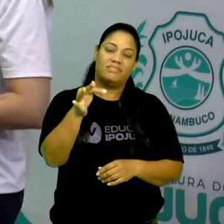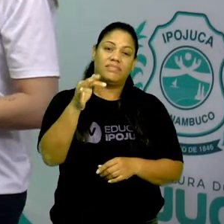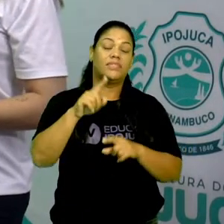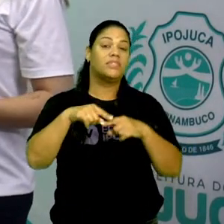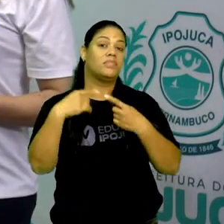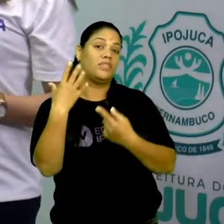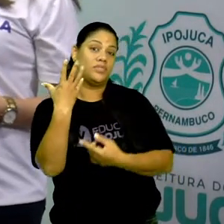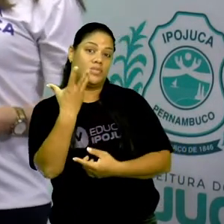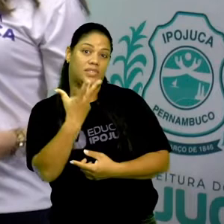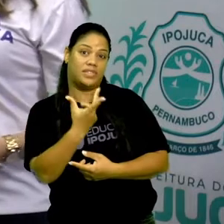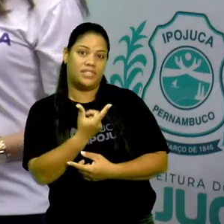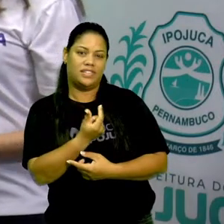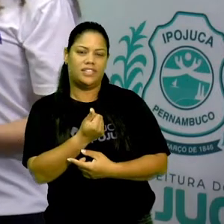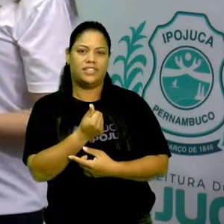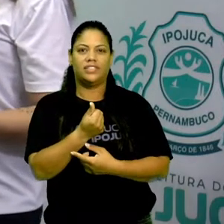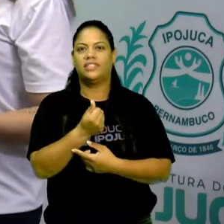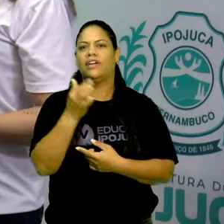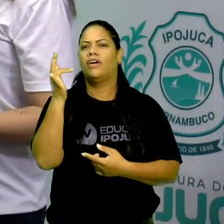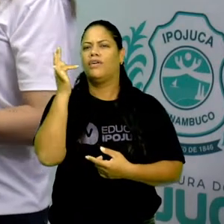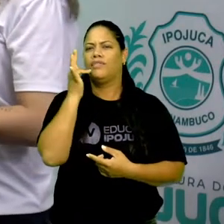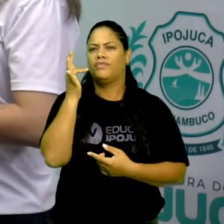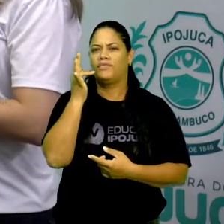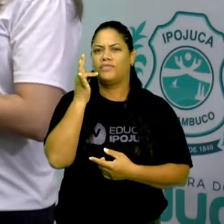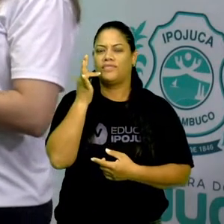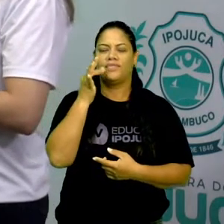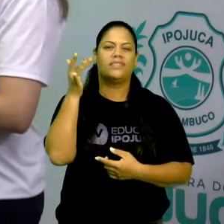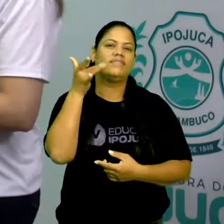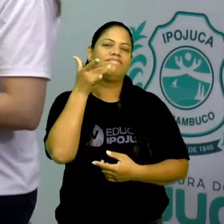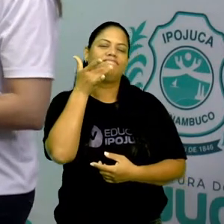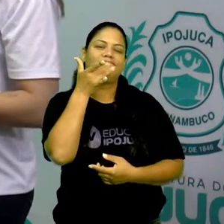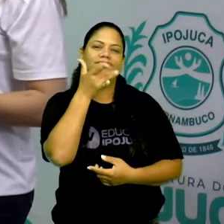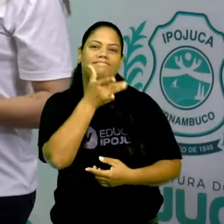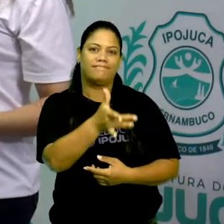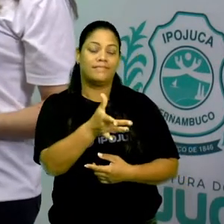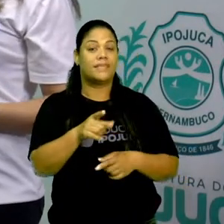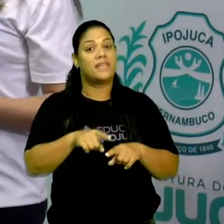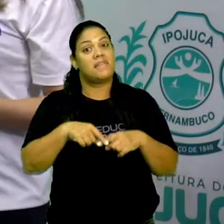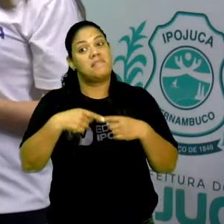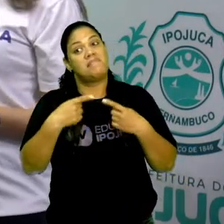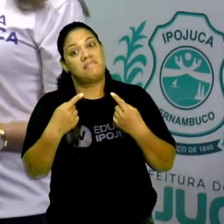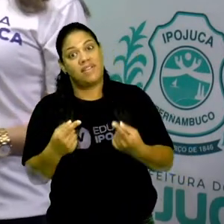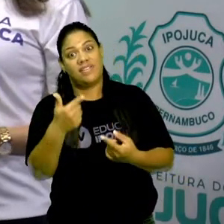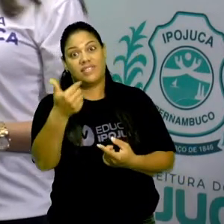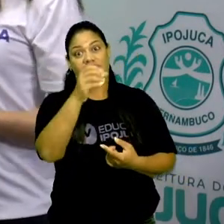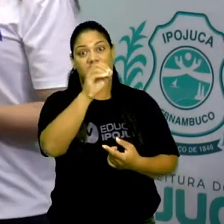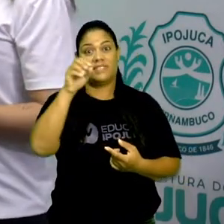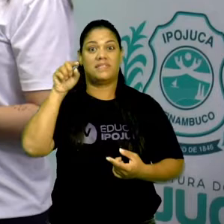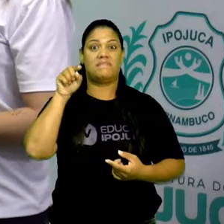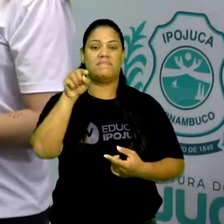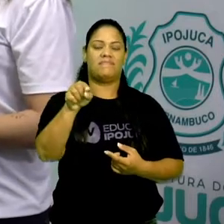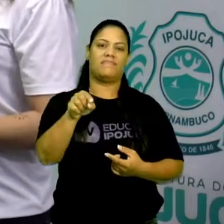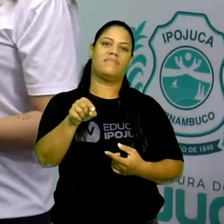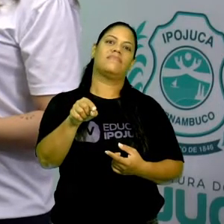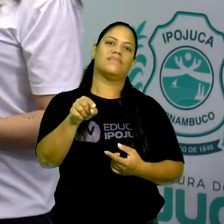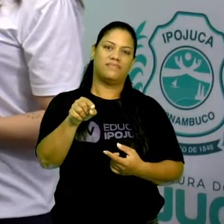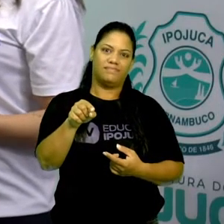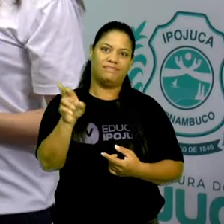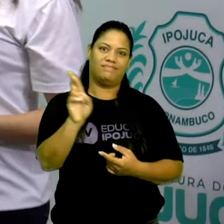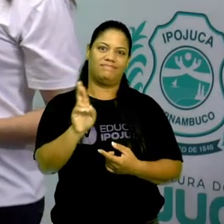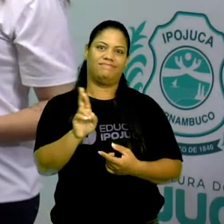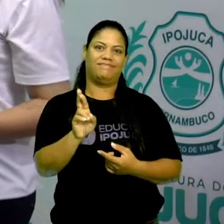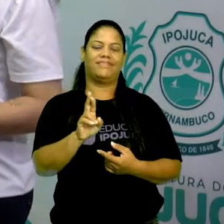bonitas, nossas frutas são mais gostosas, mas custa cem mil réis a dúzia.